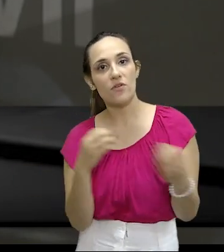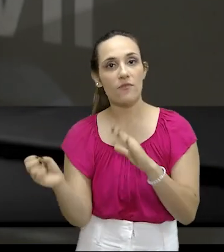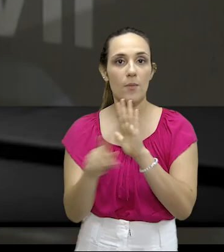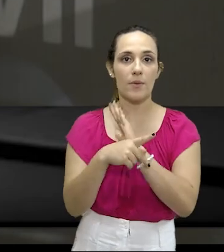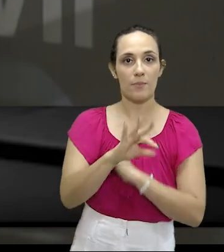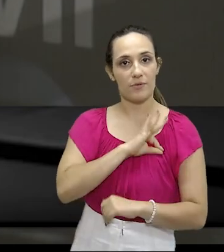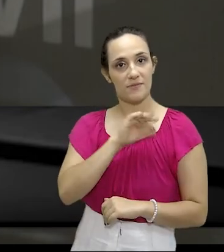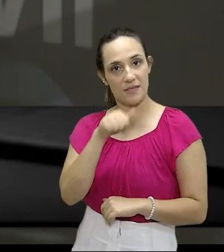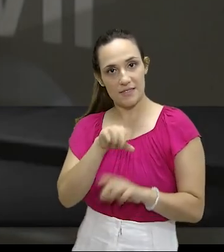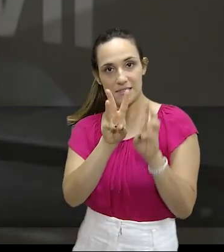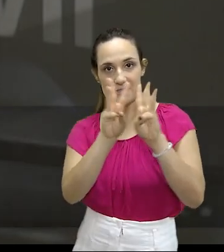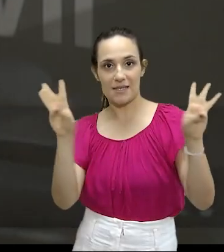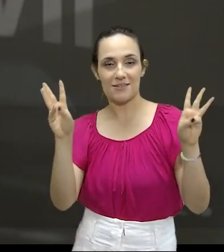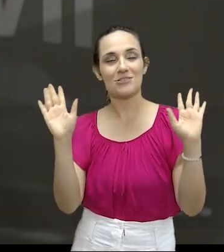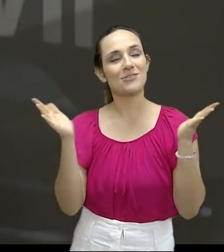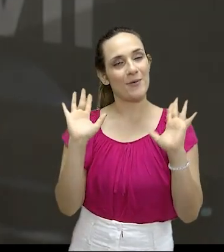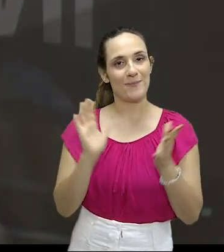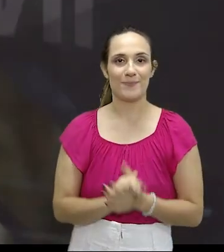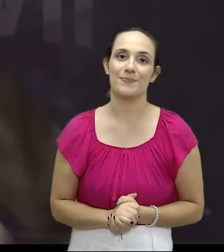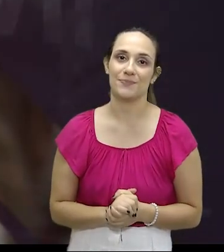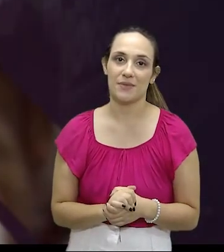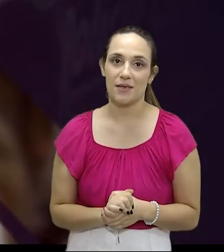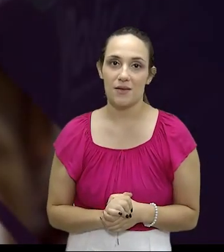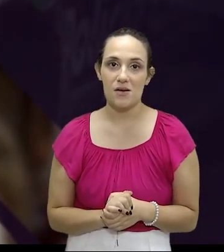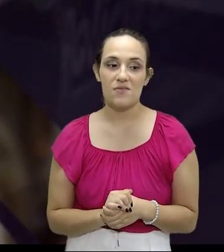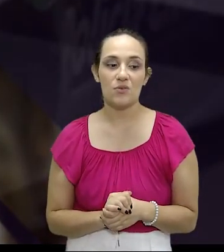Polícia Civil em nosso site. Até a próxima!